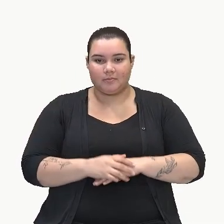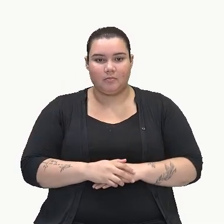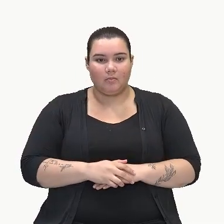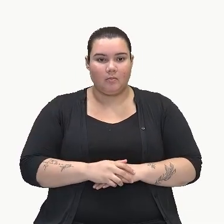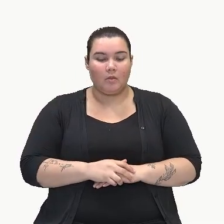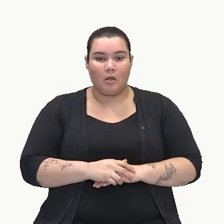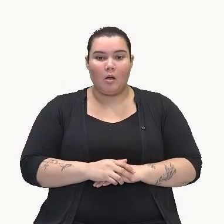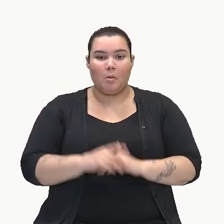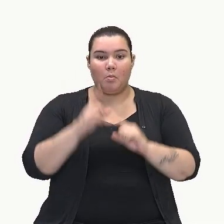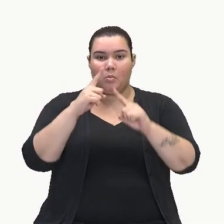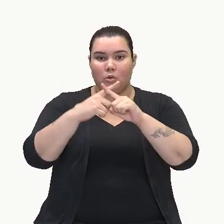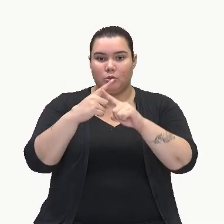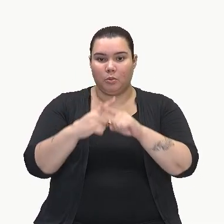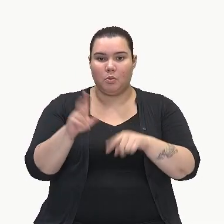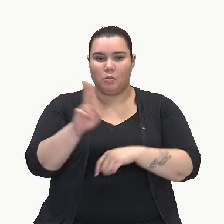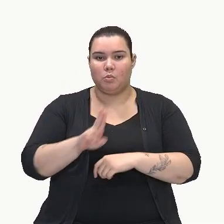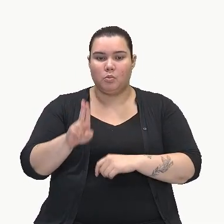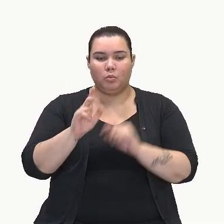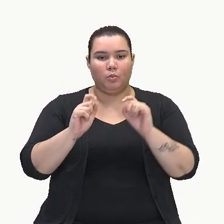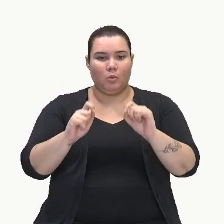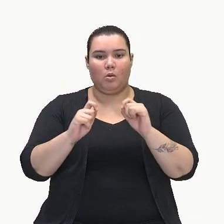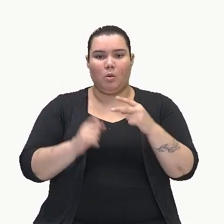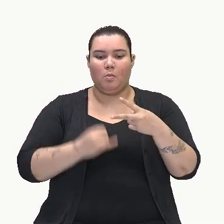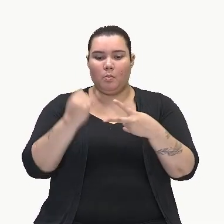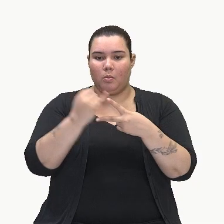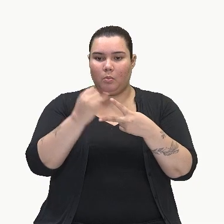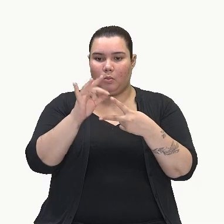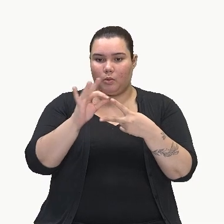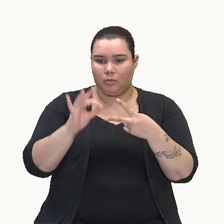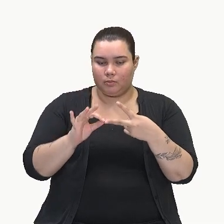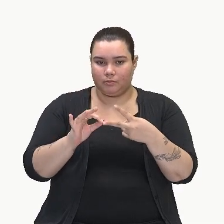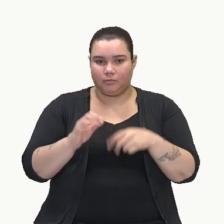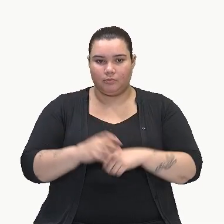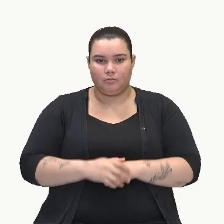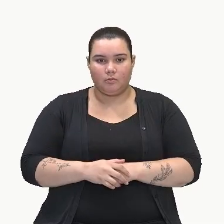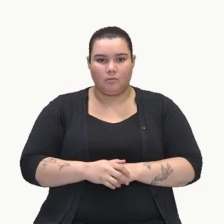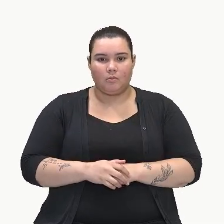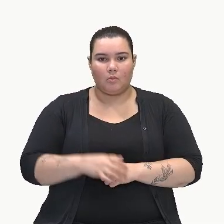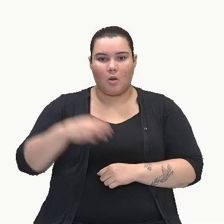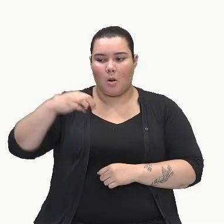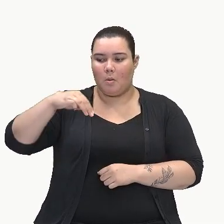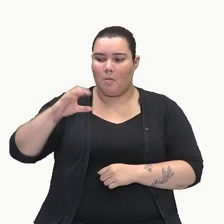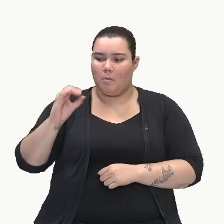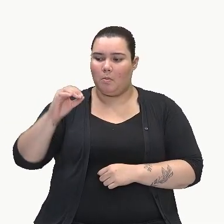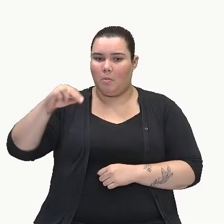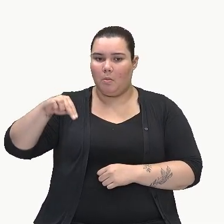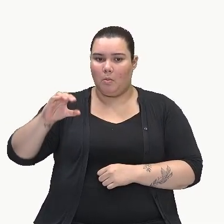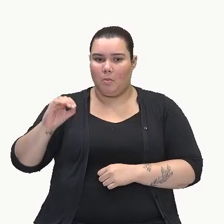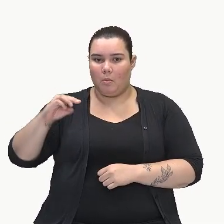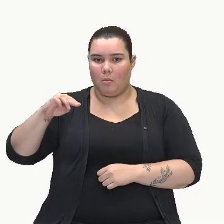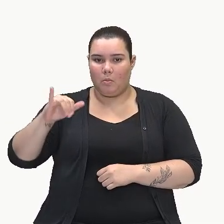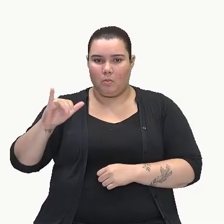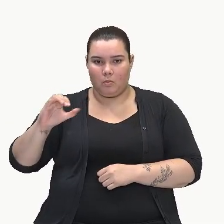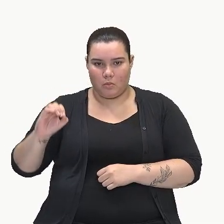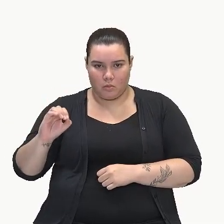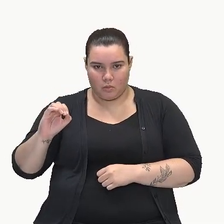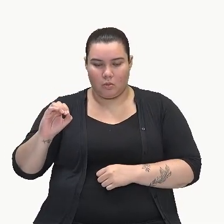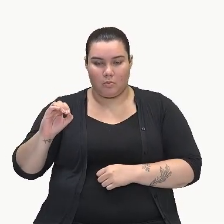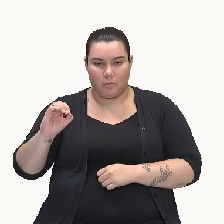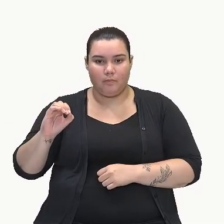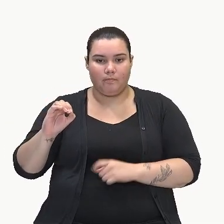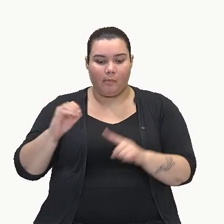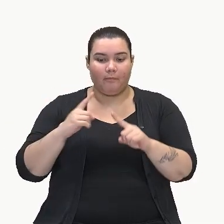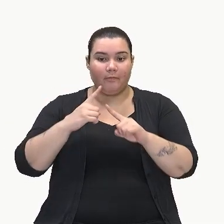Multiplicação com polinômios. Multiplicando um monômio, aqui, um